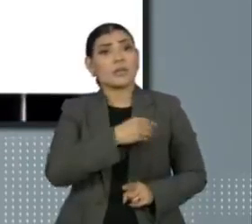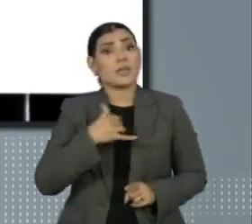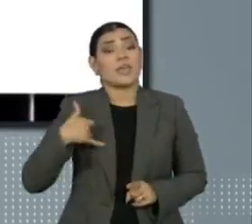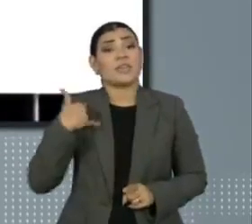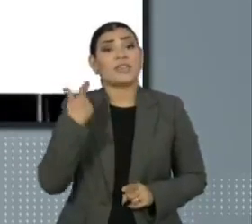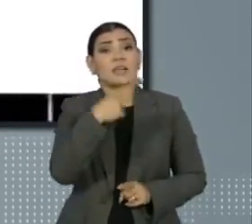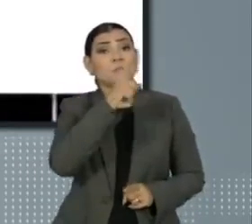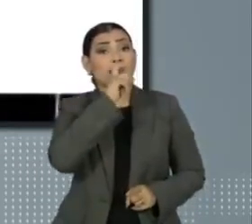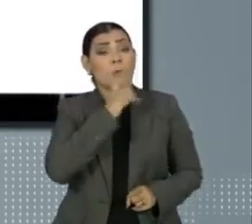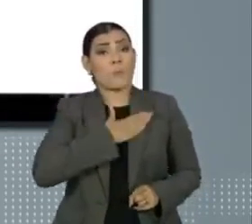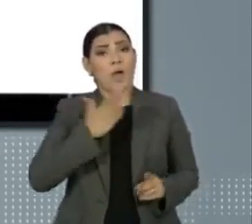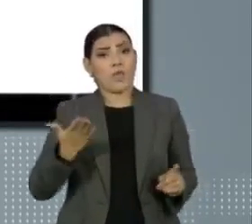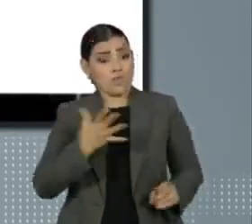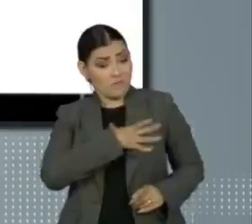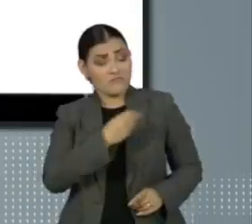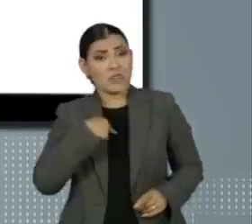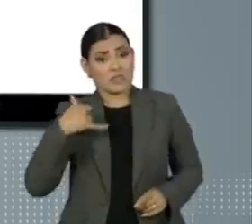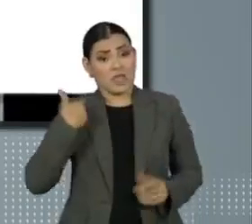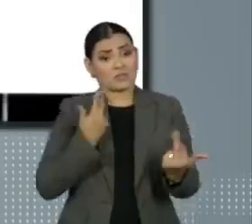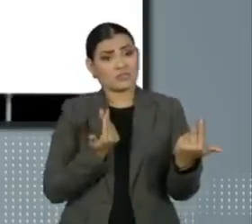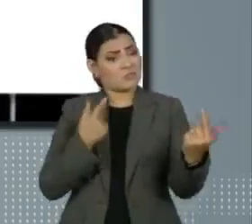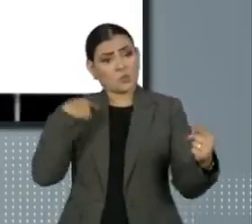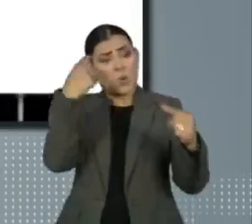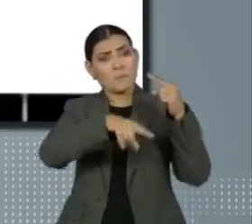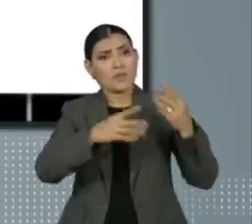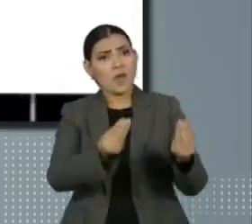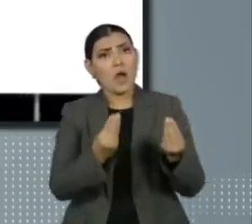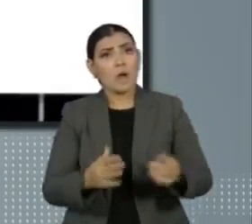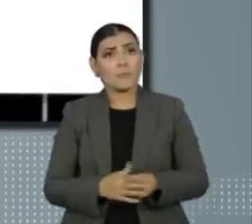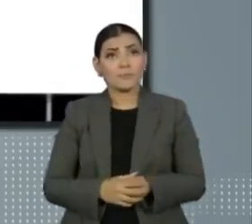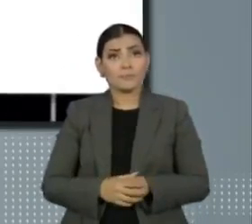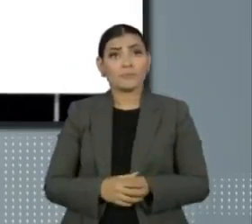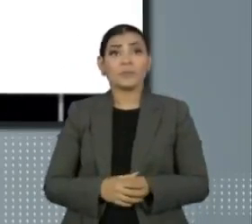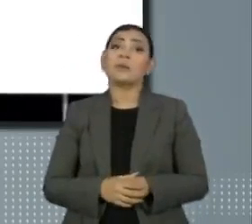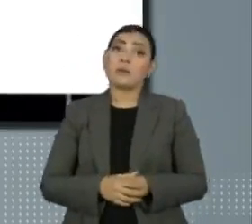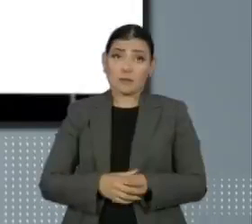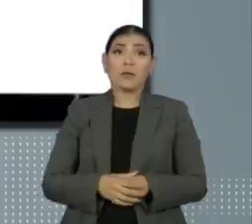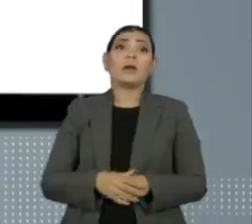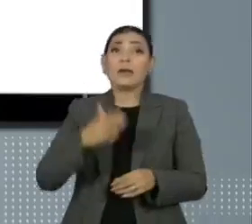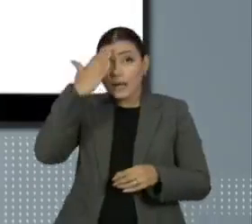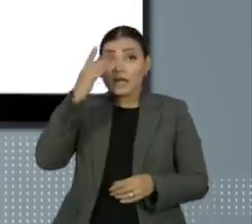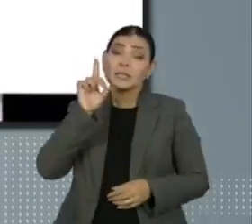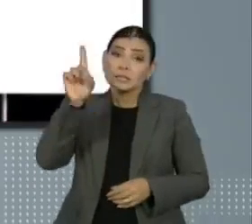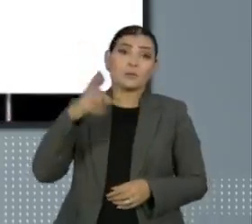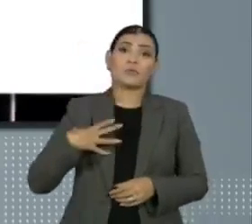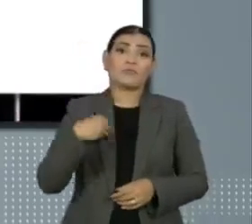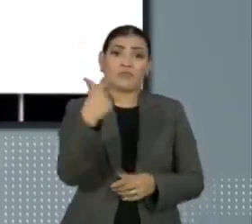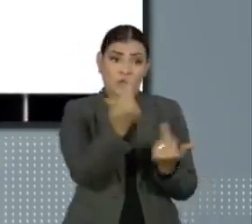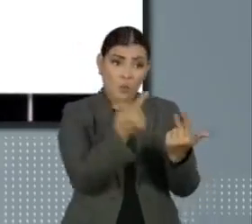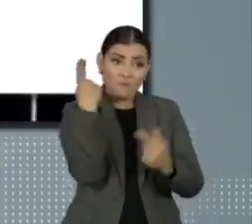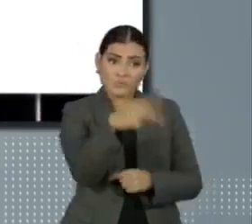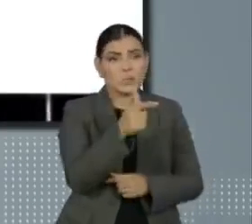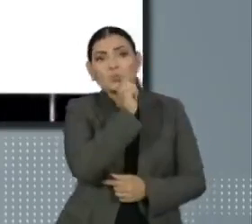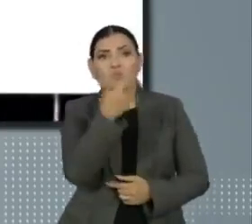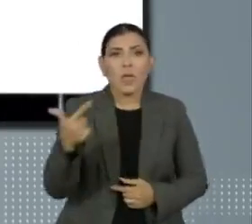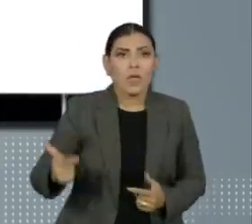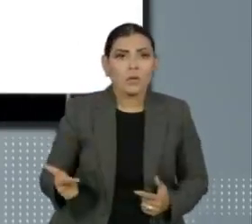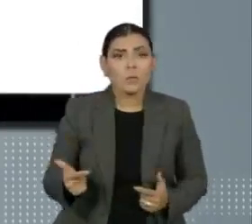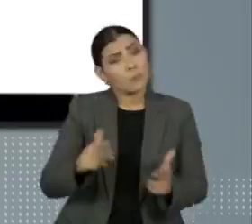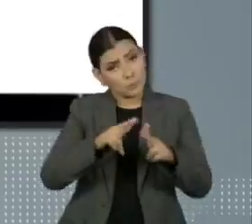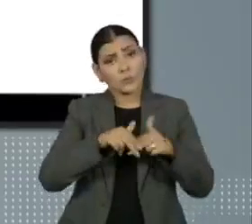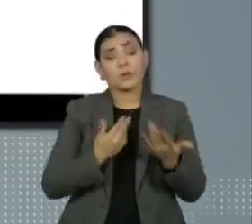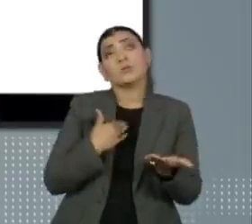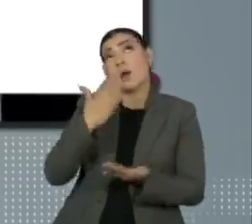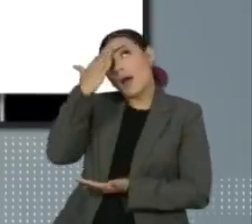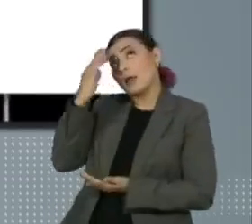os fatos. Eu tenho uma filha do teu nível, graças a Deus. E também peço a Deus que